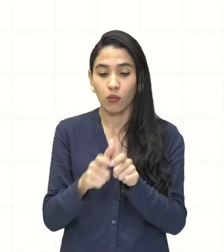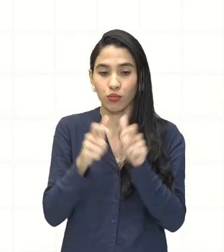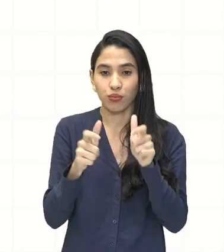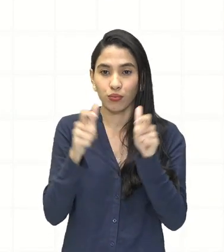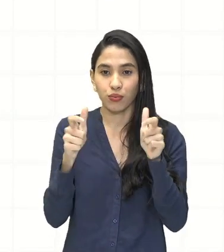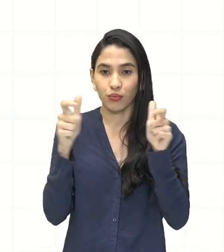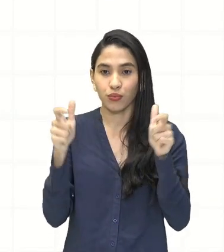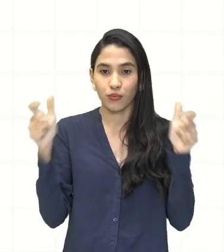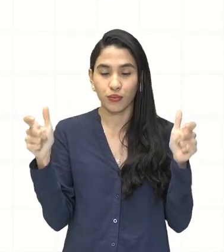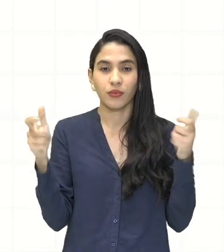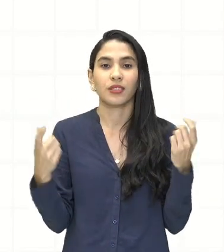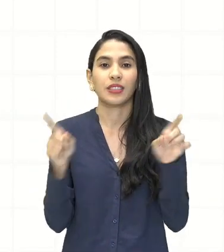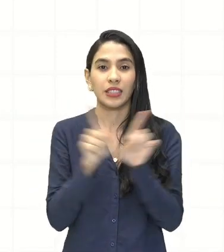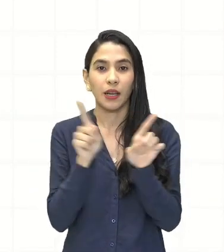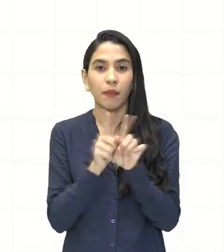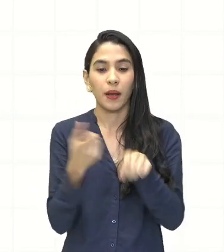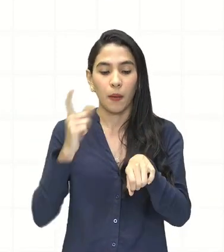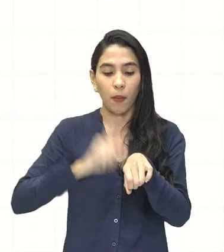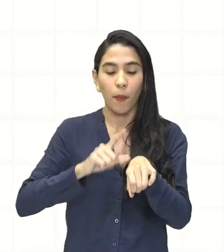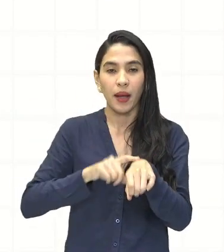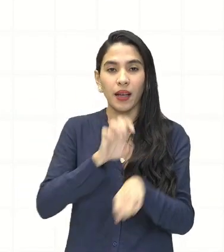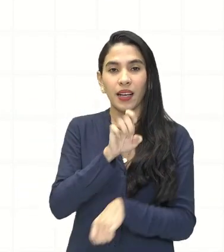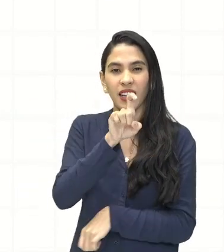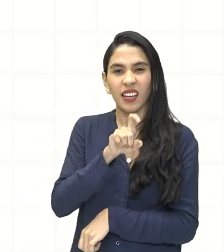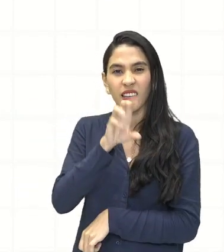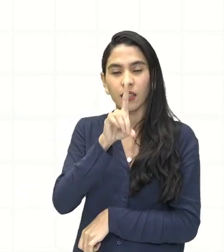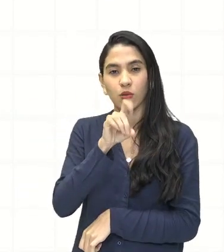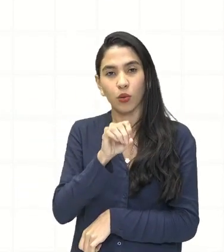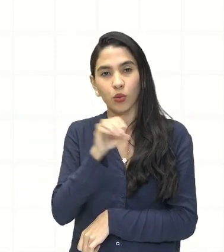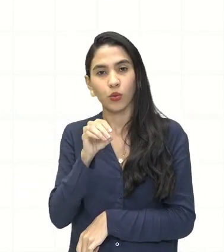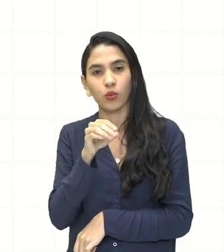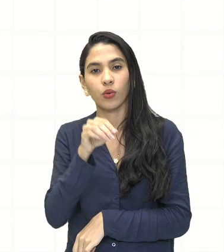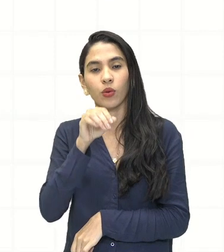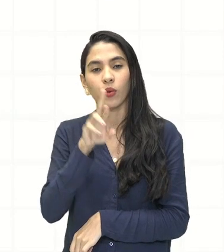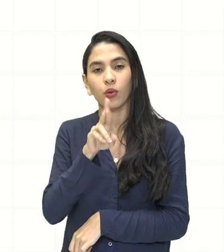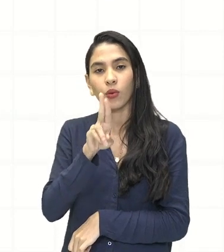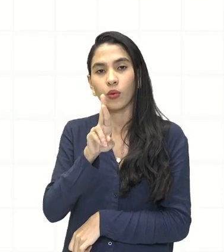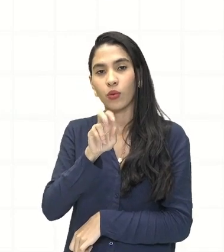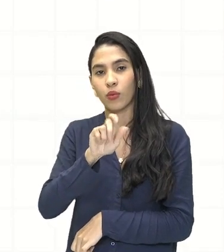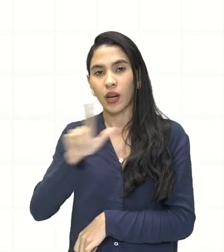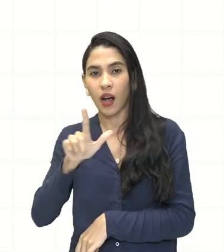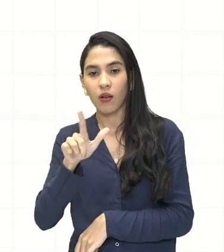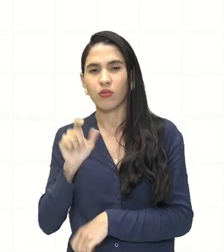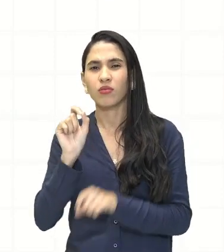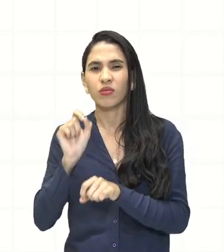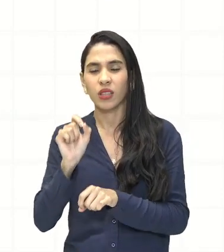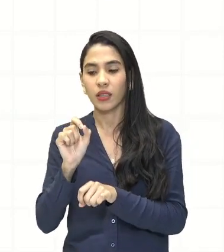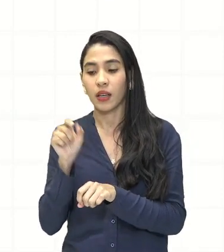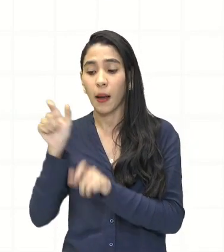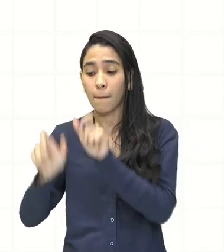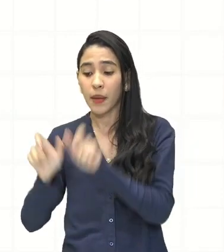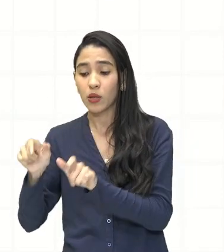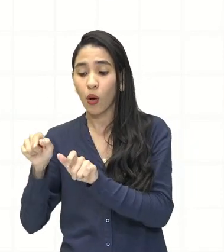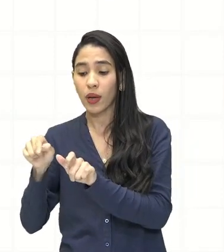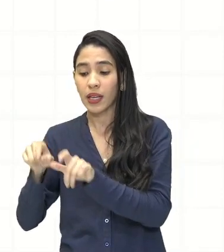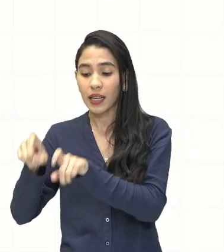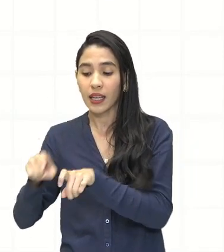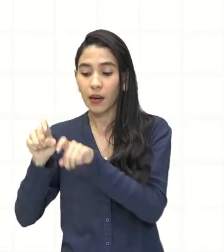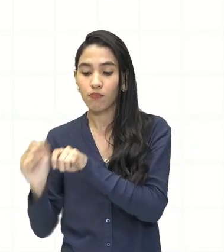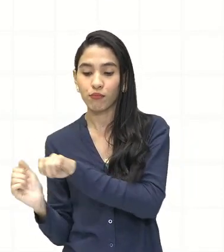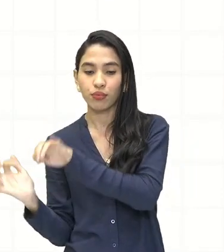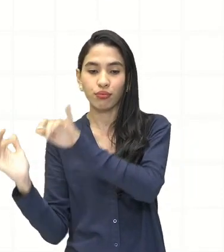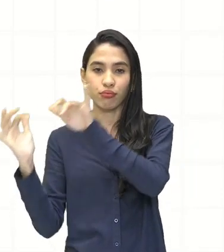também, a gente pode falar de êxodo rural. O que seria o êxodo rural? As pessoas saírem do campo e irem para as